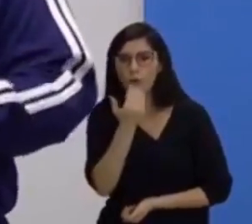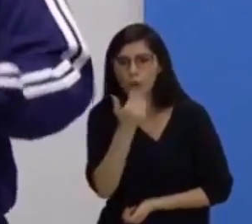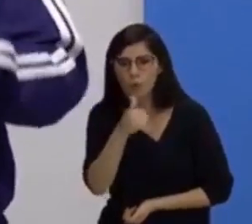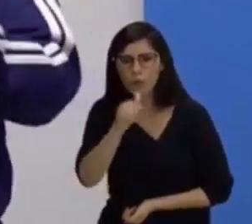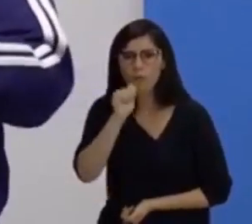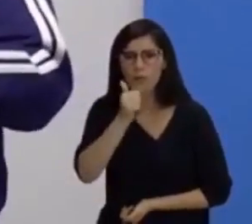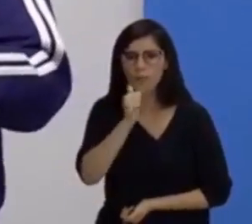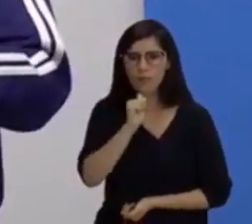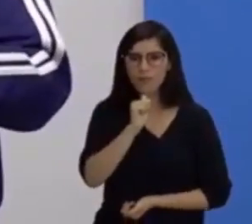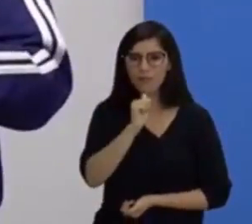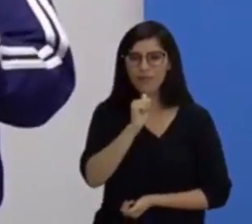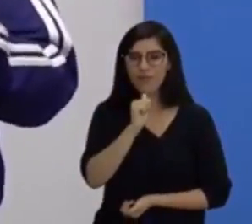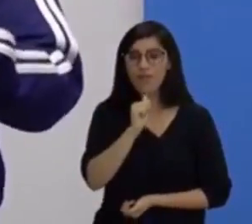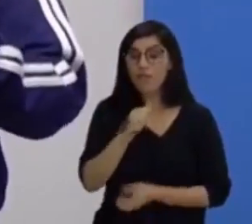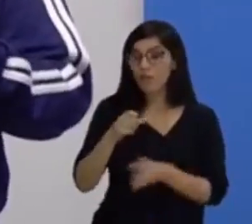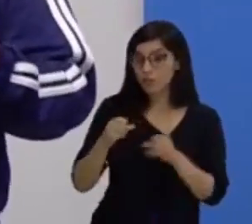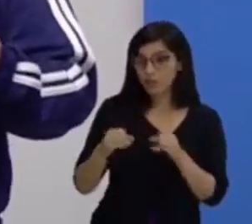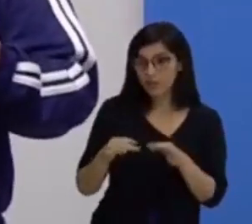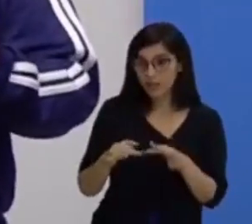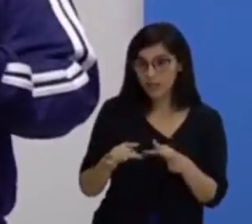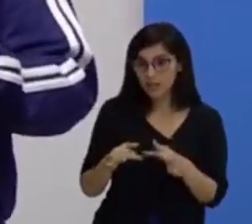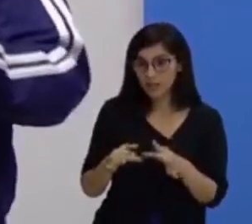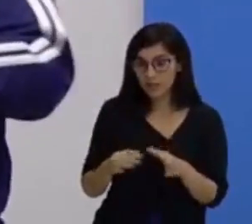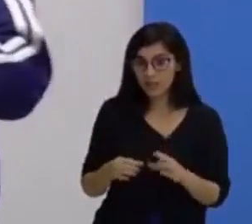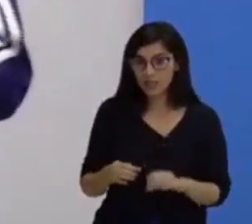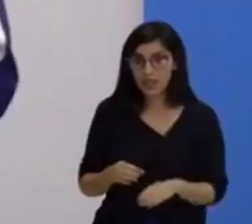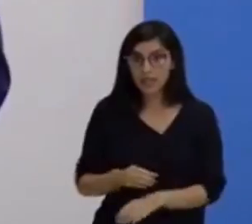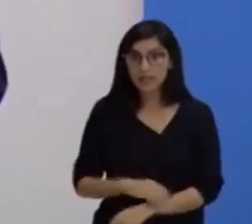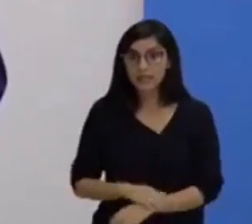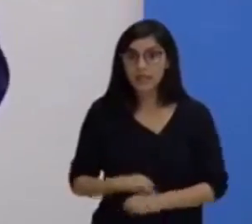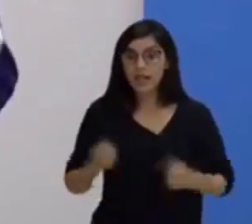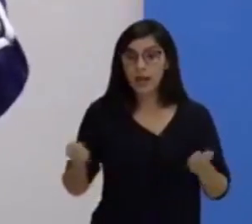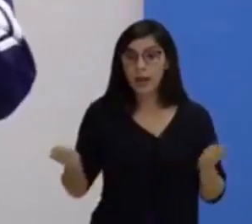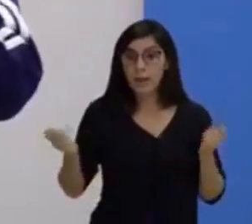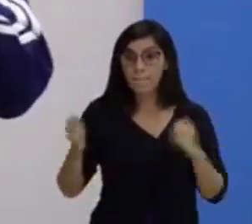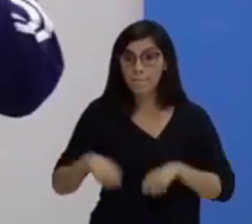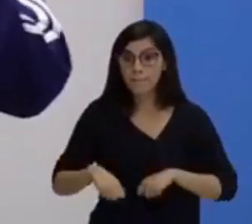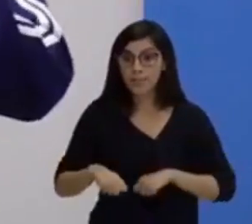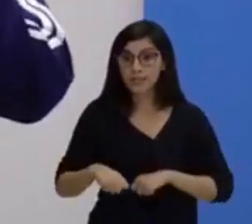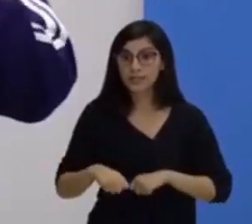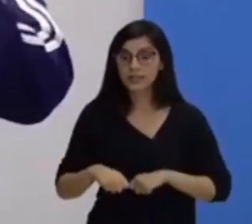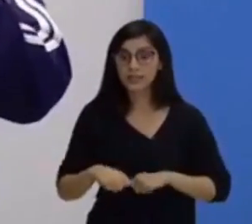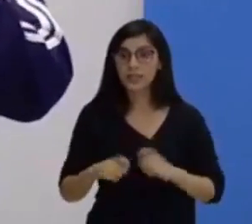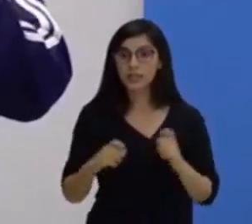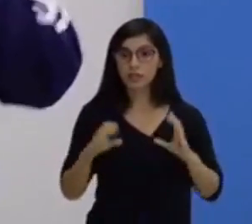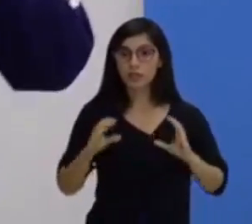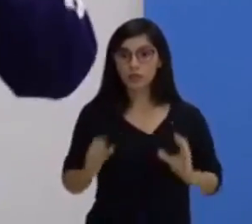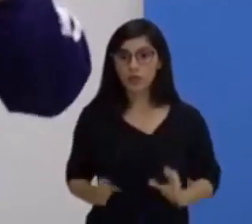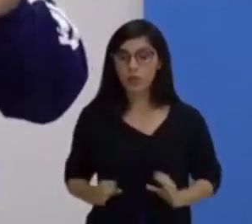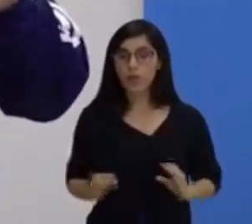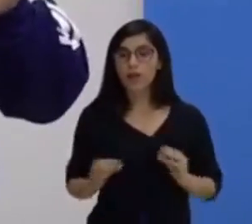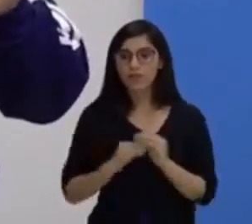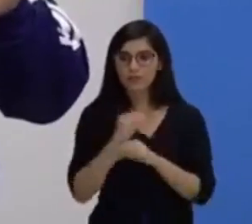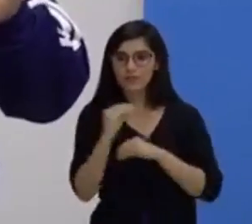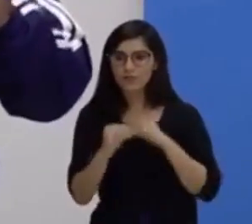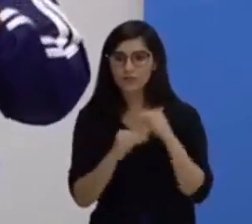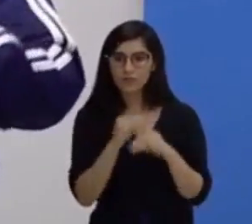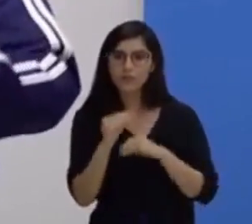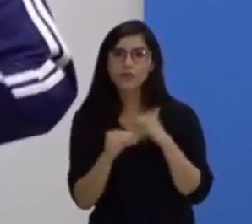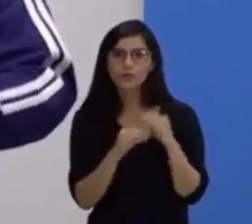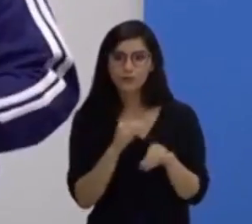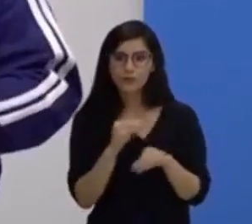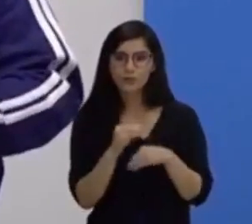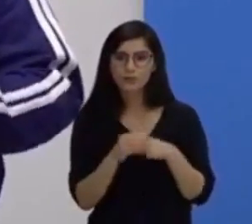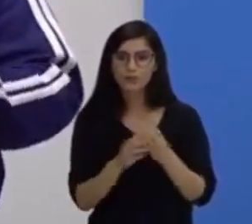já vou adiantando que valências físicas, capacidades físicas, qualidade física se misturam. É a mesma coisa?